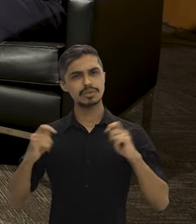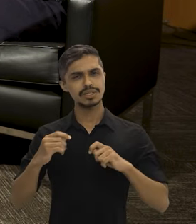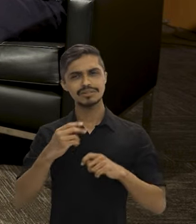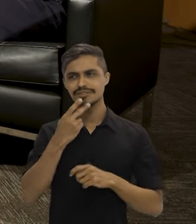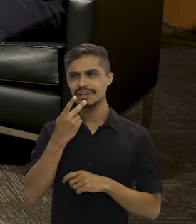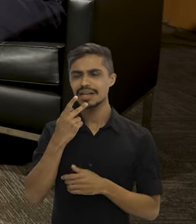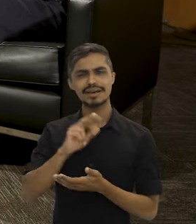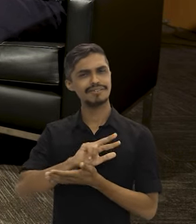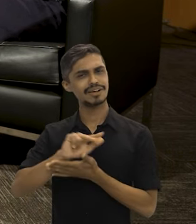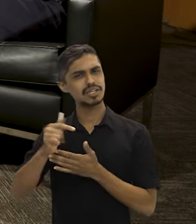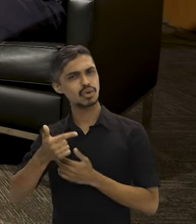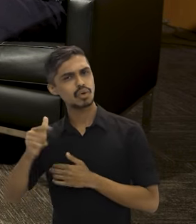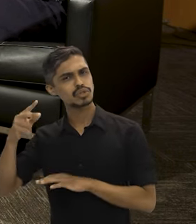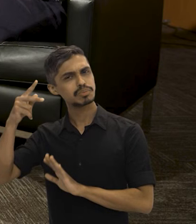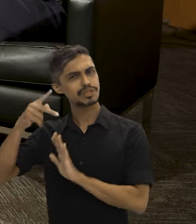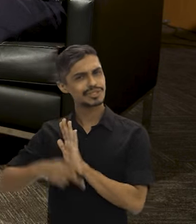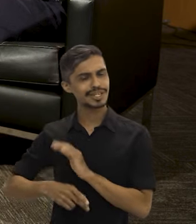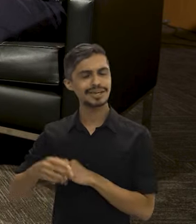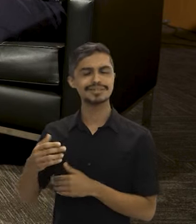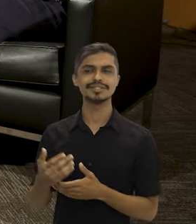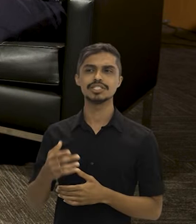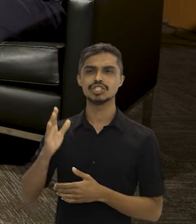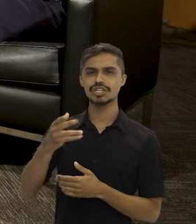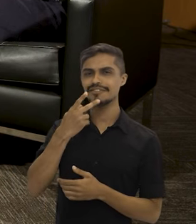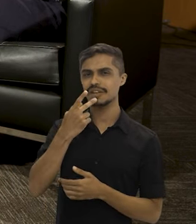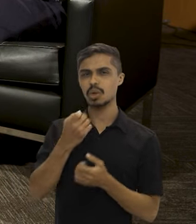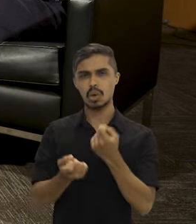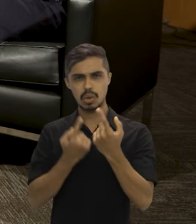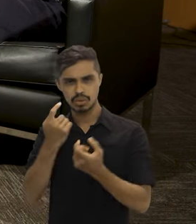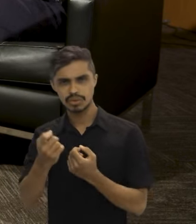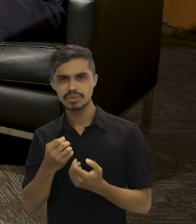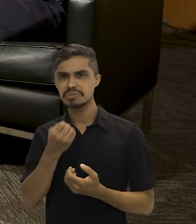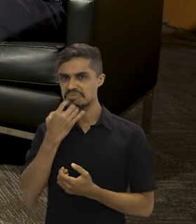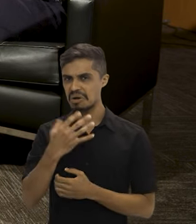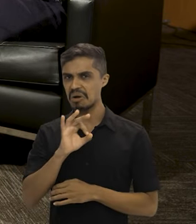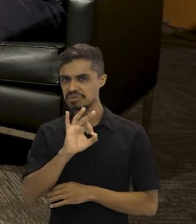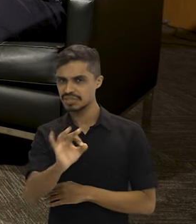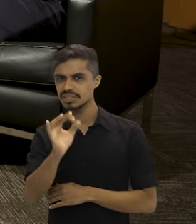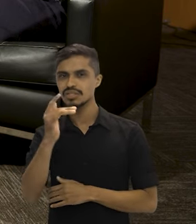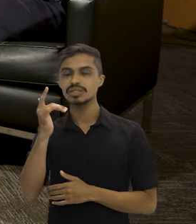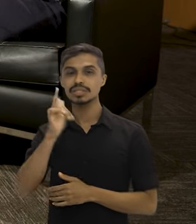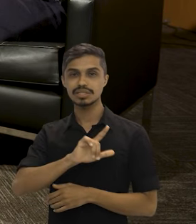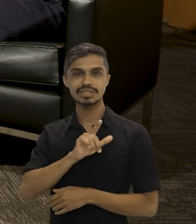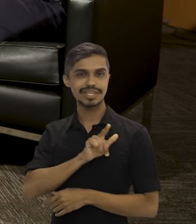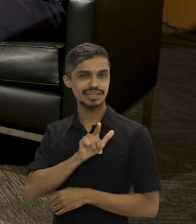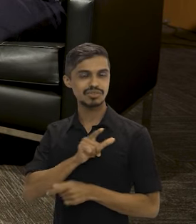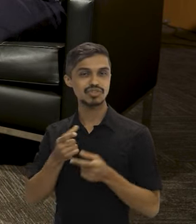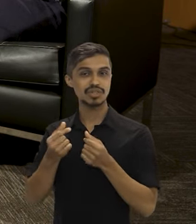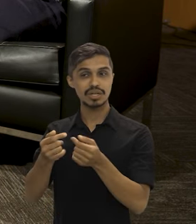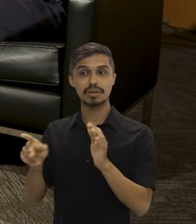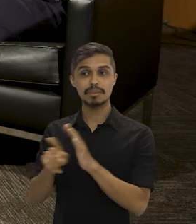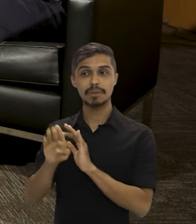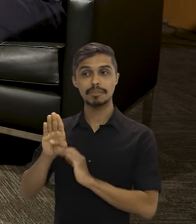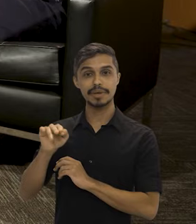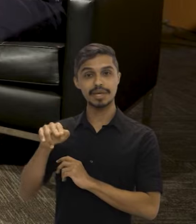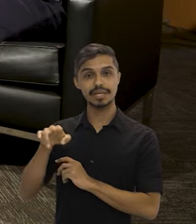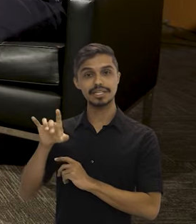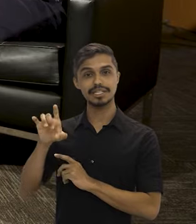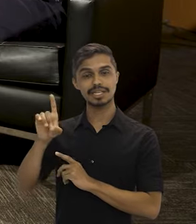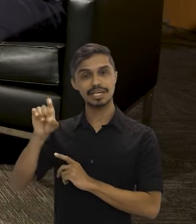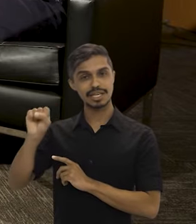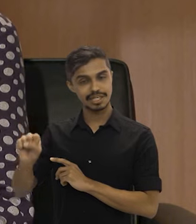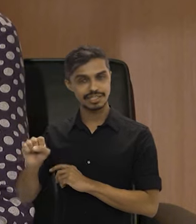Podemos citar diversos outros programas, como a gente já citou alguns aqui, bem-sucedidos, que contam com recursos geridos pelo